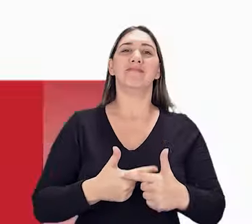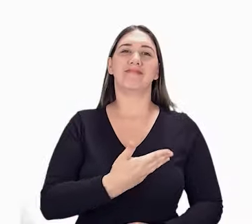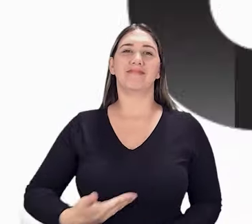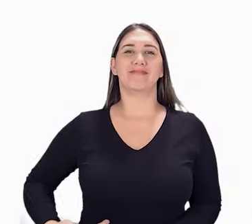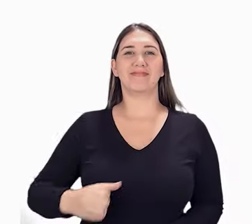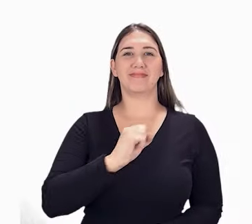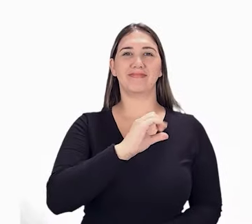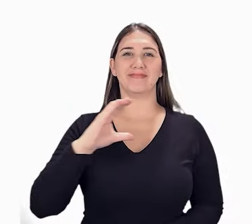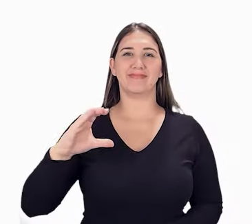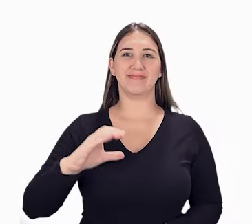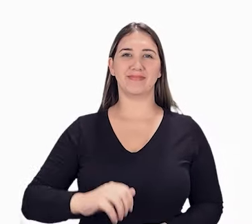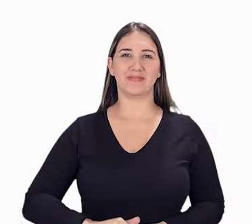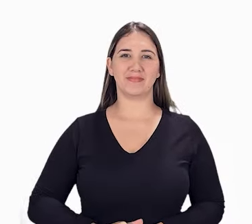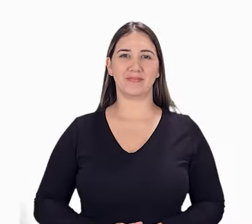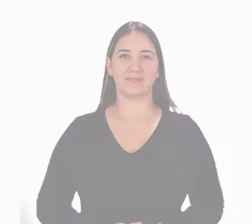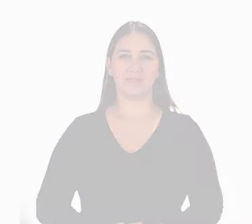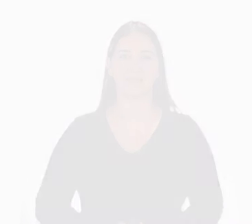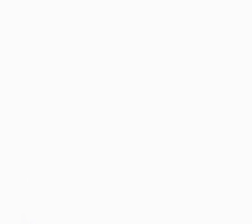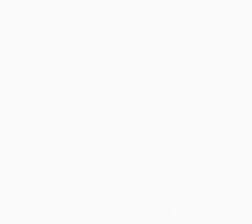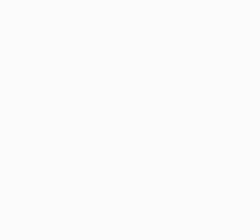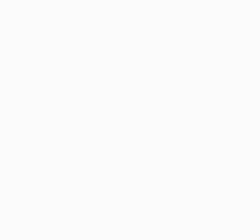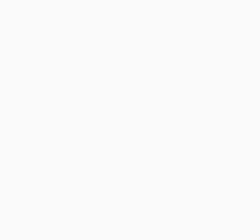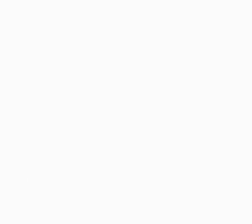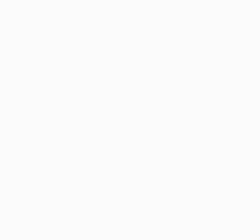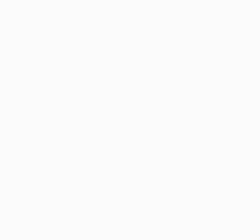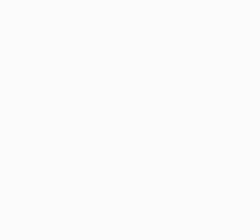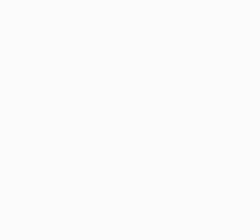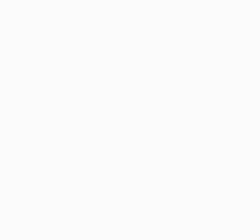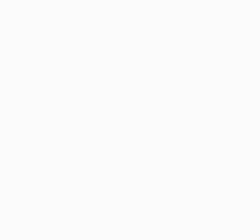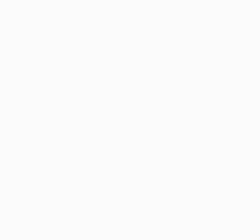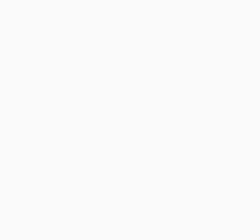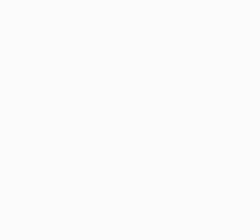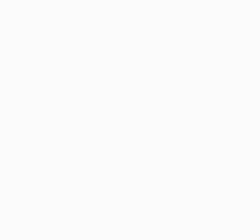Governo de Santa Catarina Transcrição e Pedro